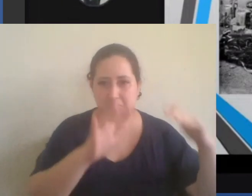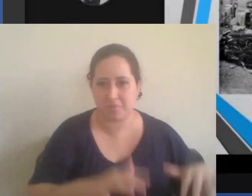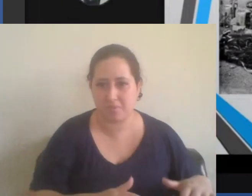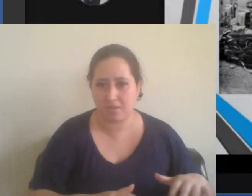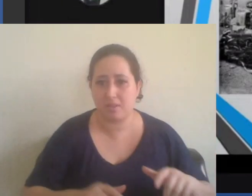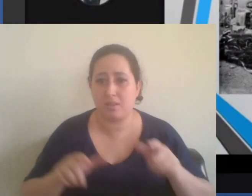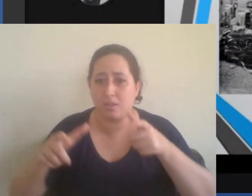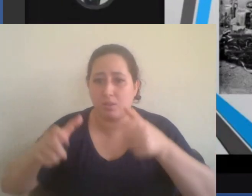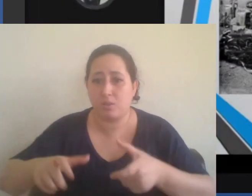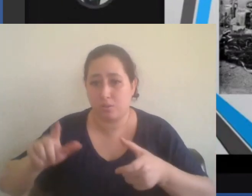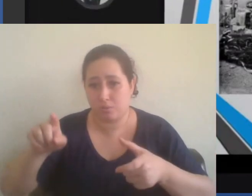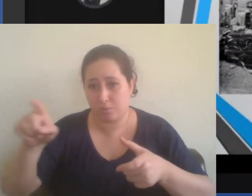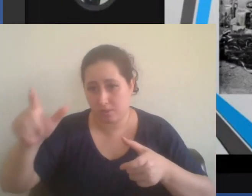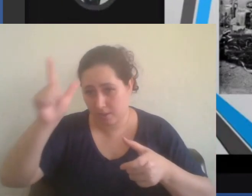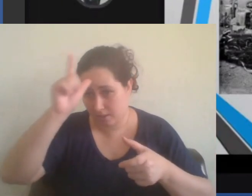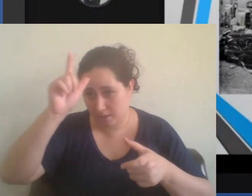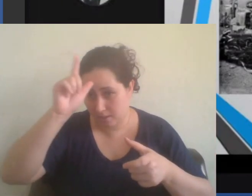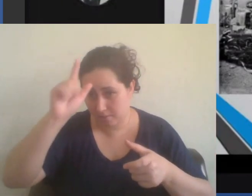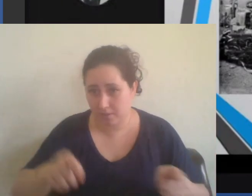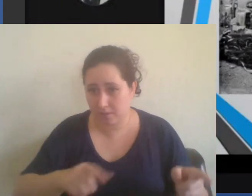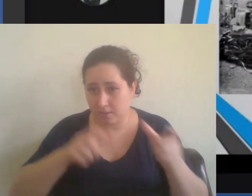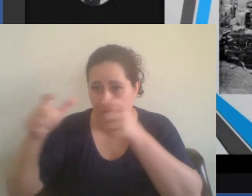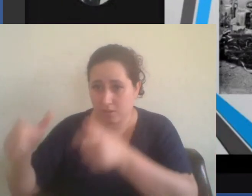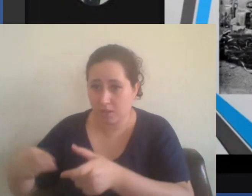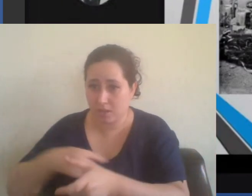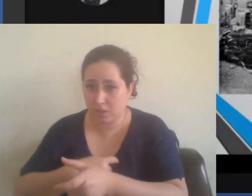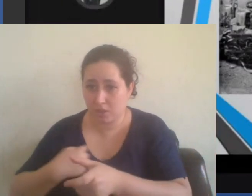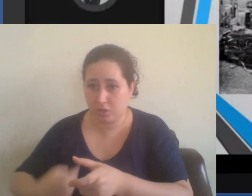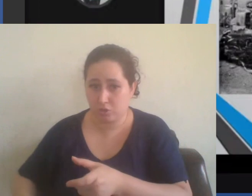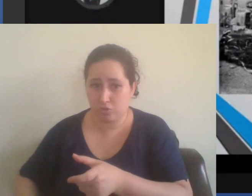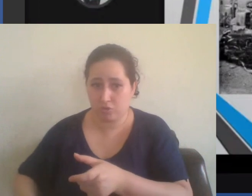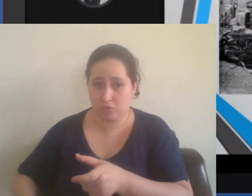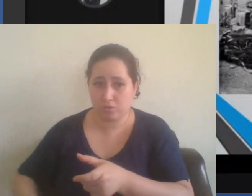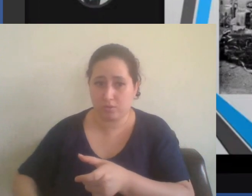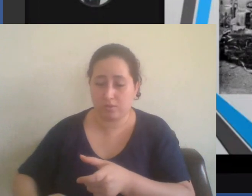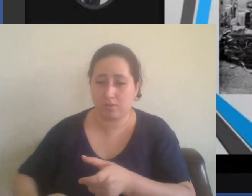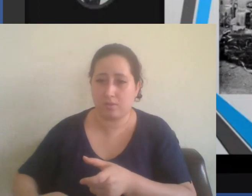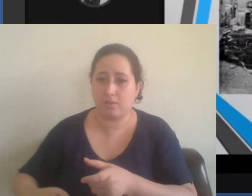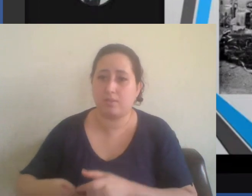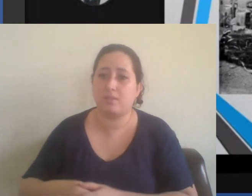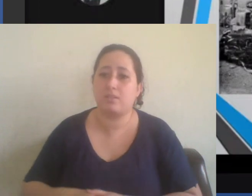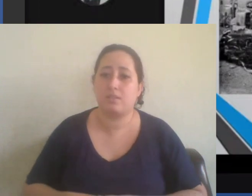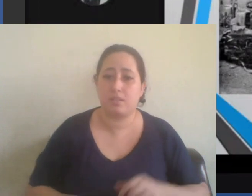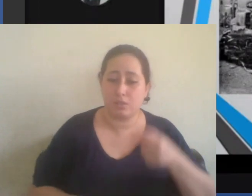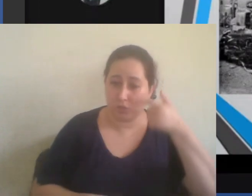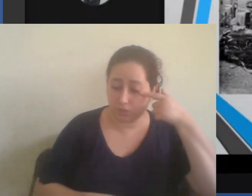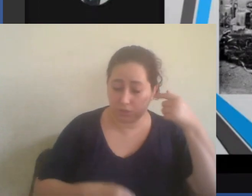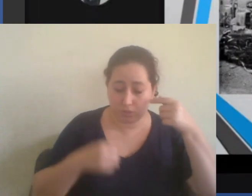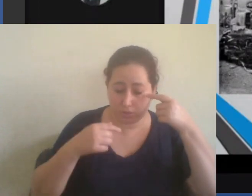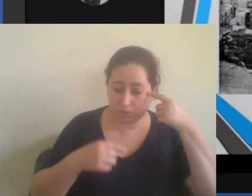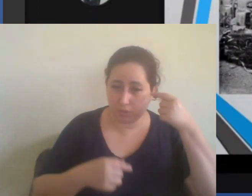Alemanha e na China durante a invasão japonesa